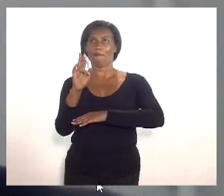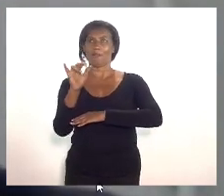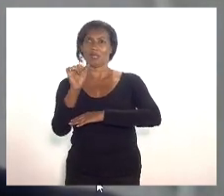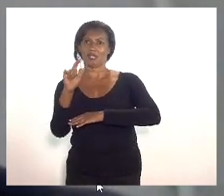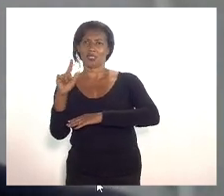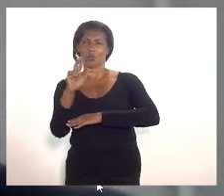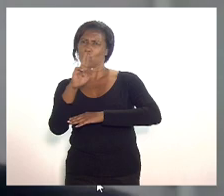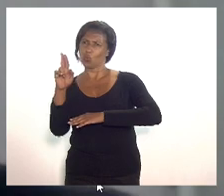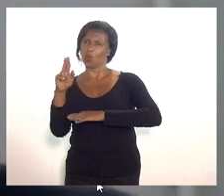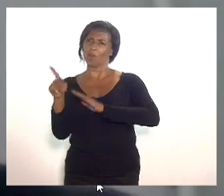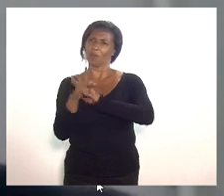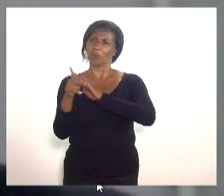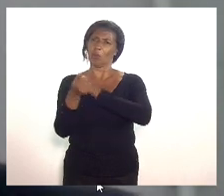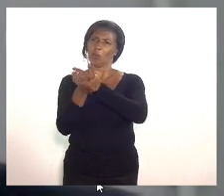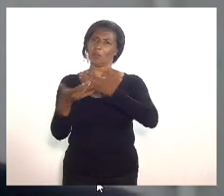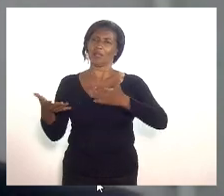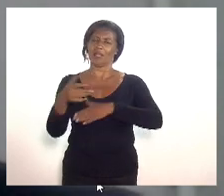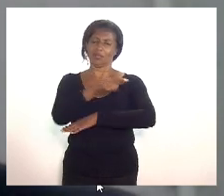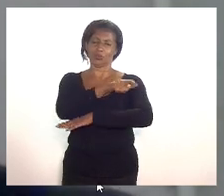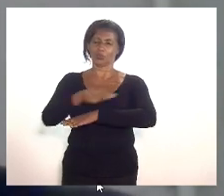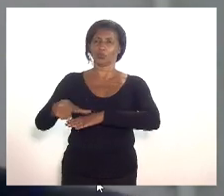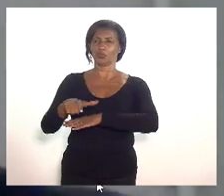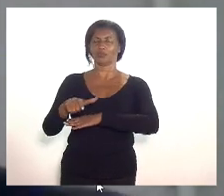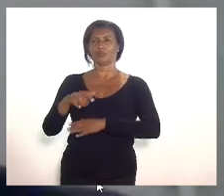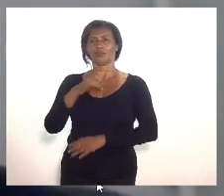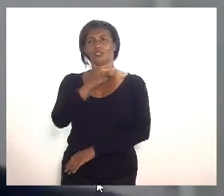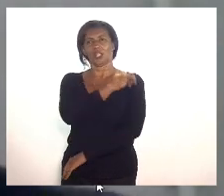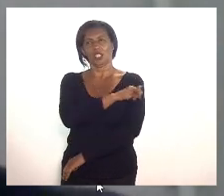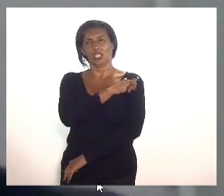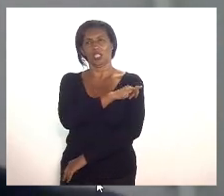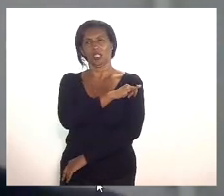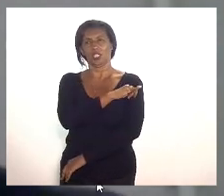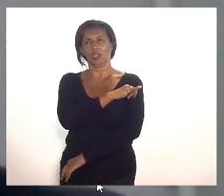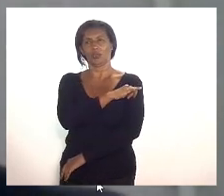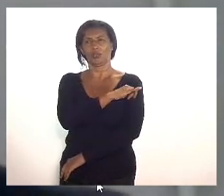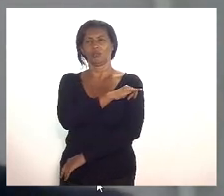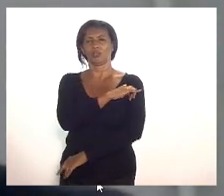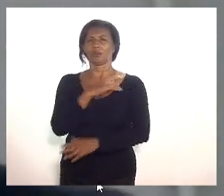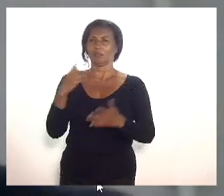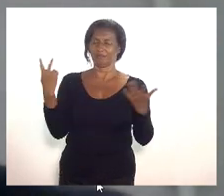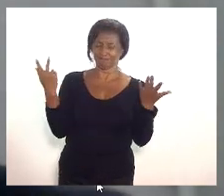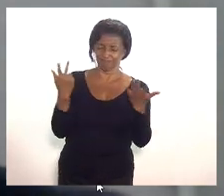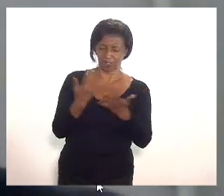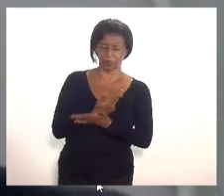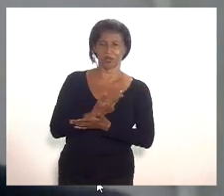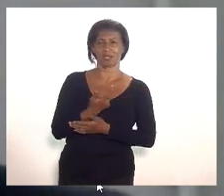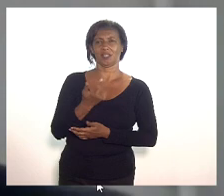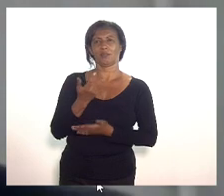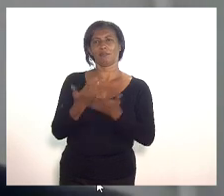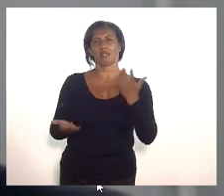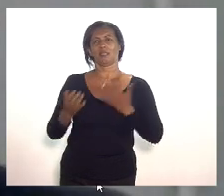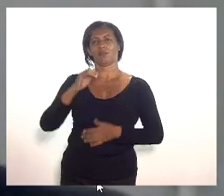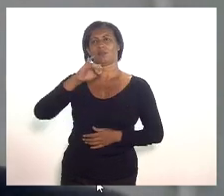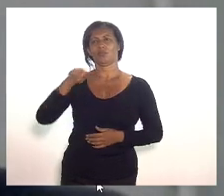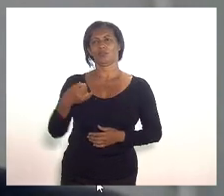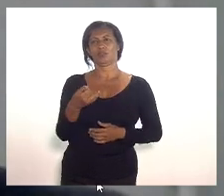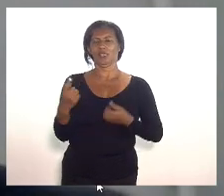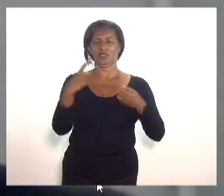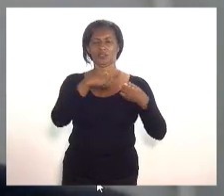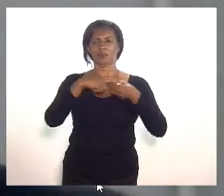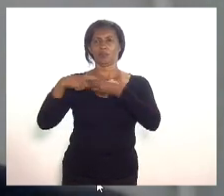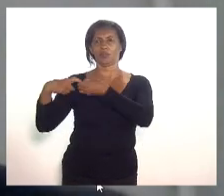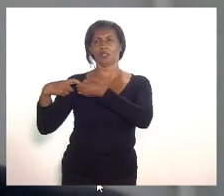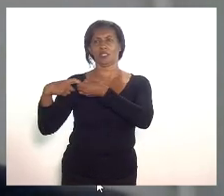pandemia o Rio de Janeiro perdeu uma oportunidade mesmo o Vital Brasil não sendo um produtor de vacinas de fazer parcerias